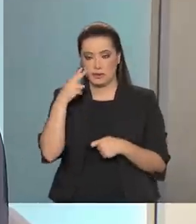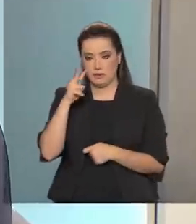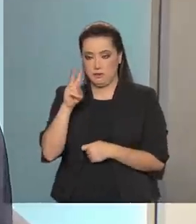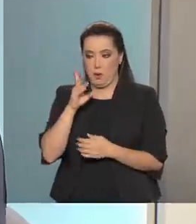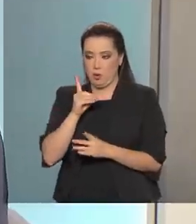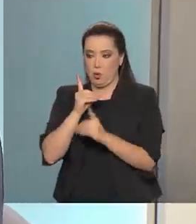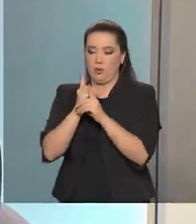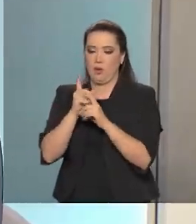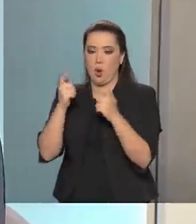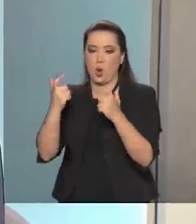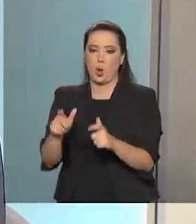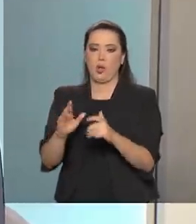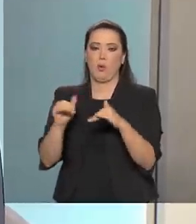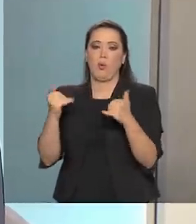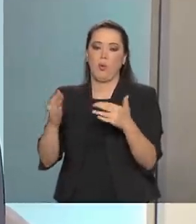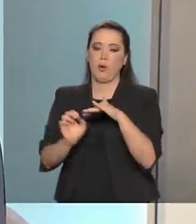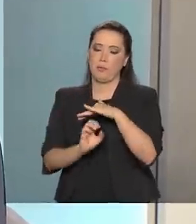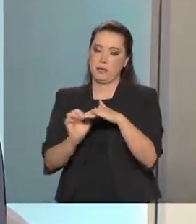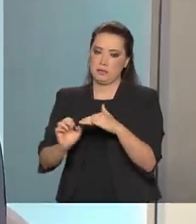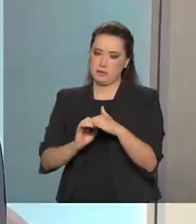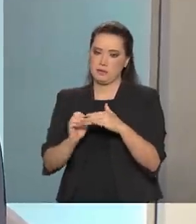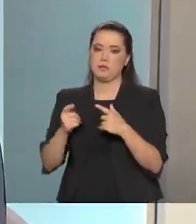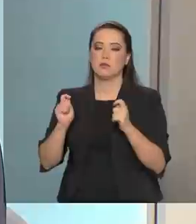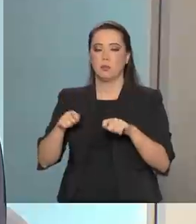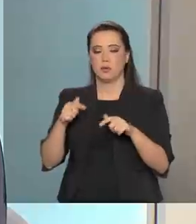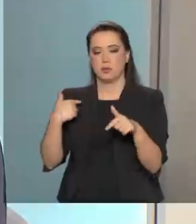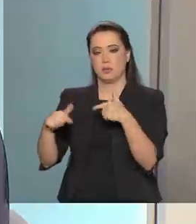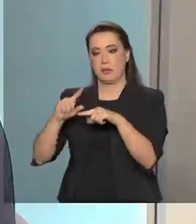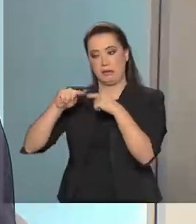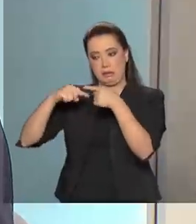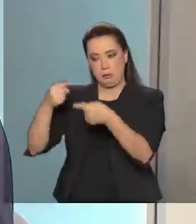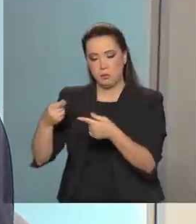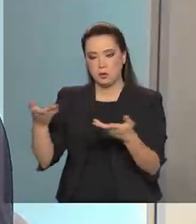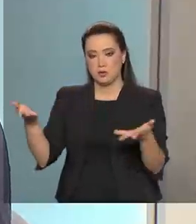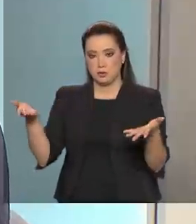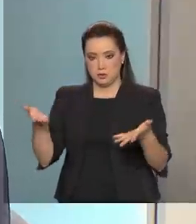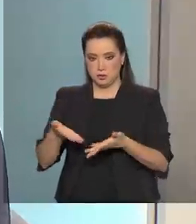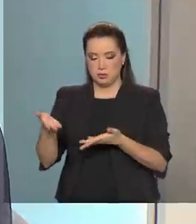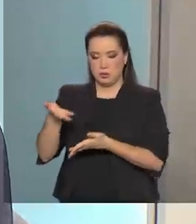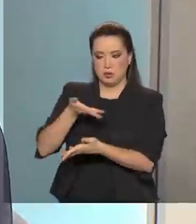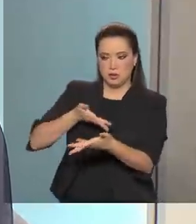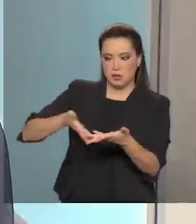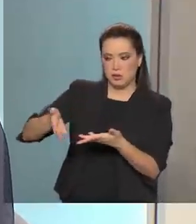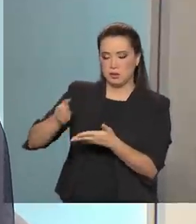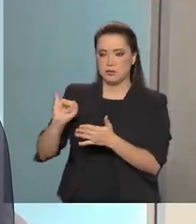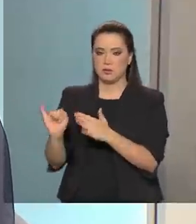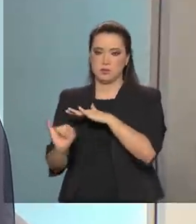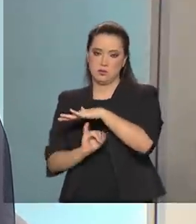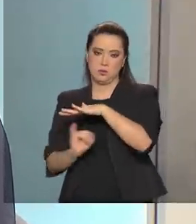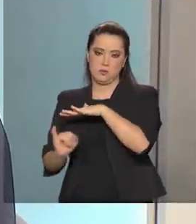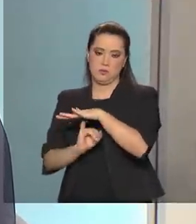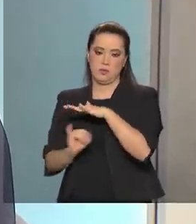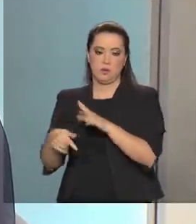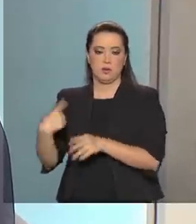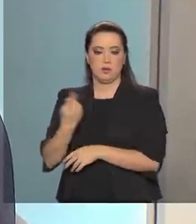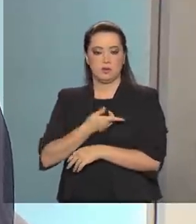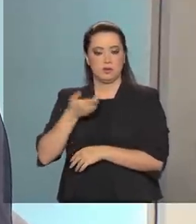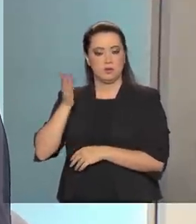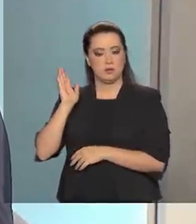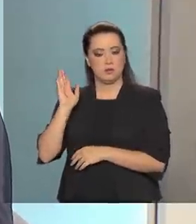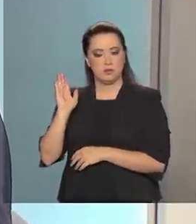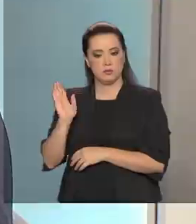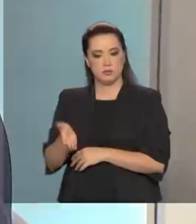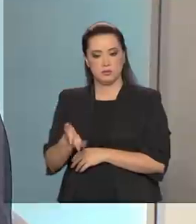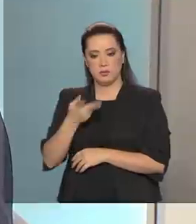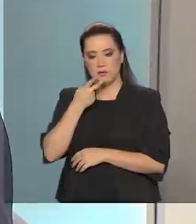atuar. Cada um no seu espaço. E nessa relação institucionais, nós já estamos...